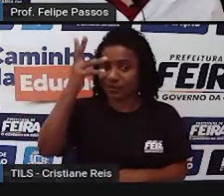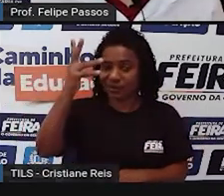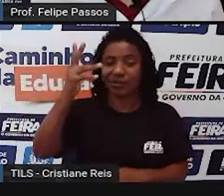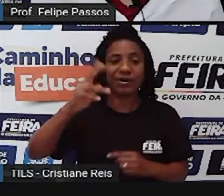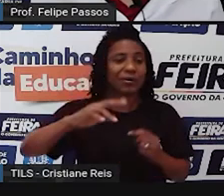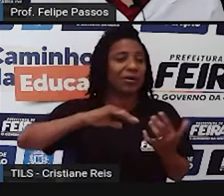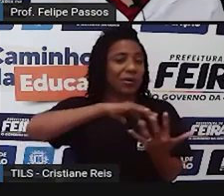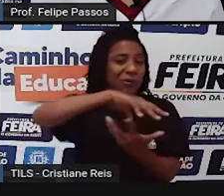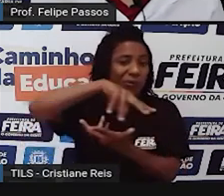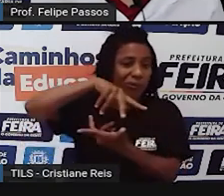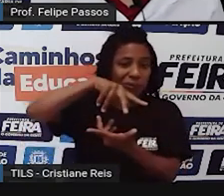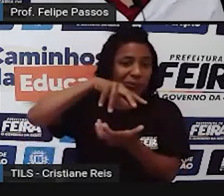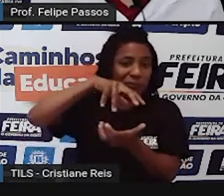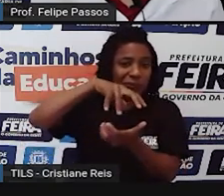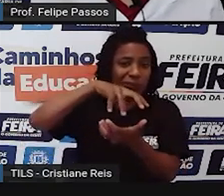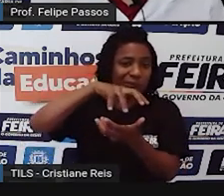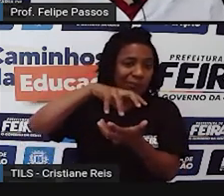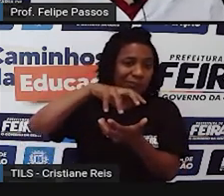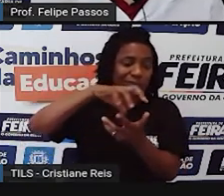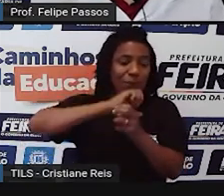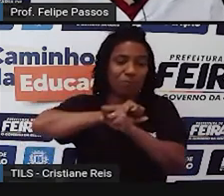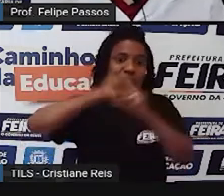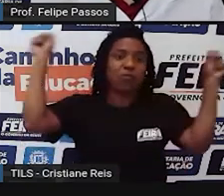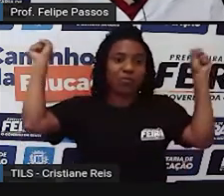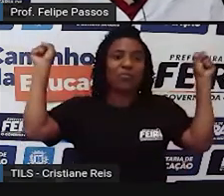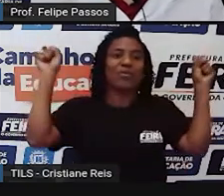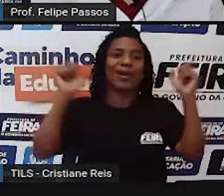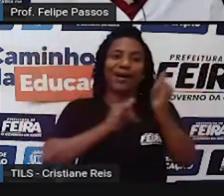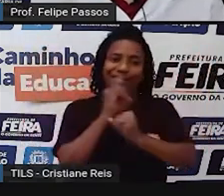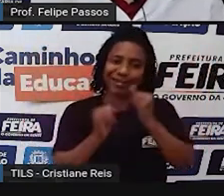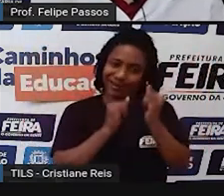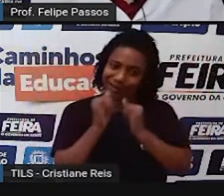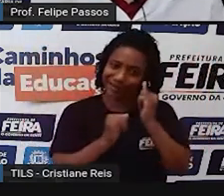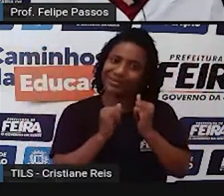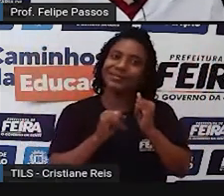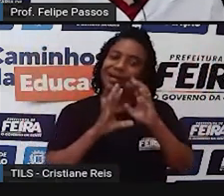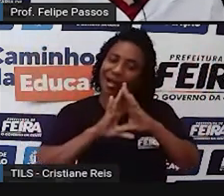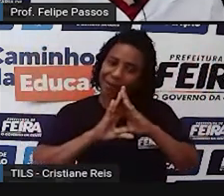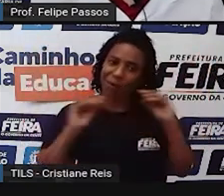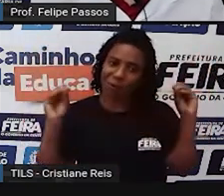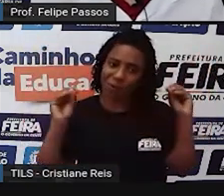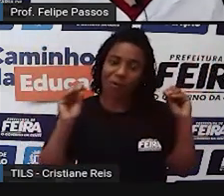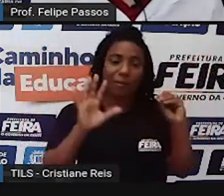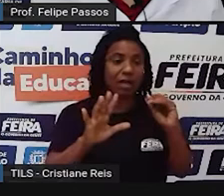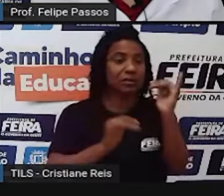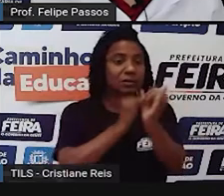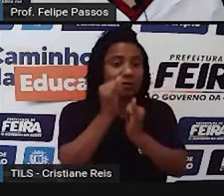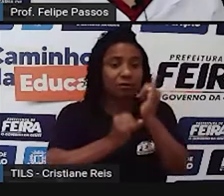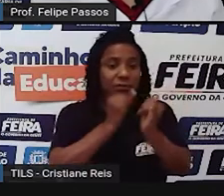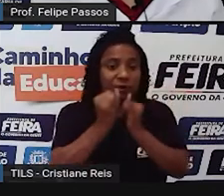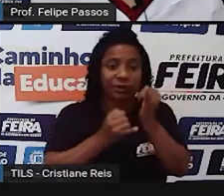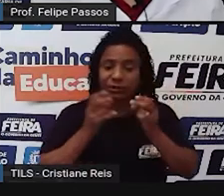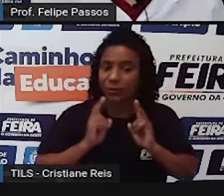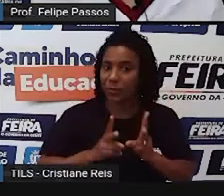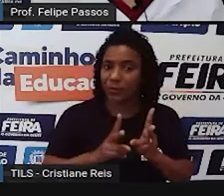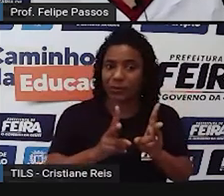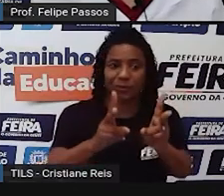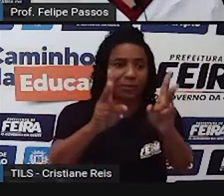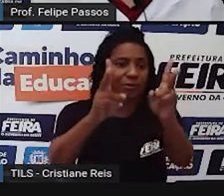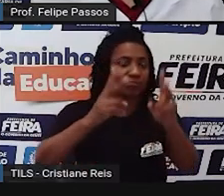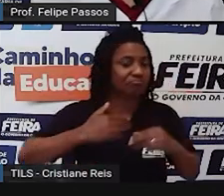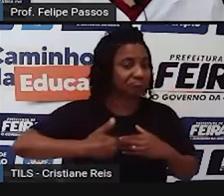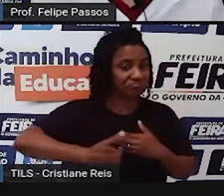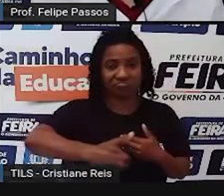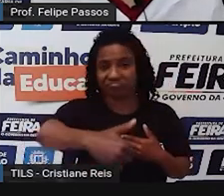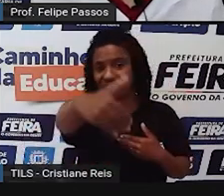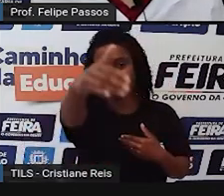deixar de ter internet, nem celular. Então, assim, a Revolução Digital está aí para ficar. A não ser que o